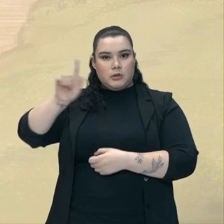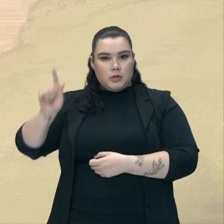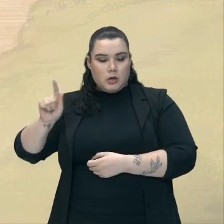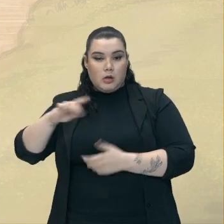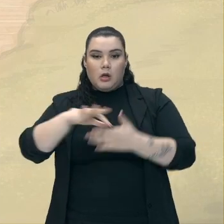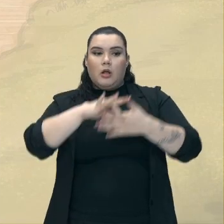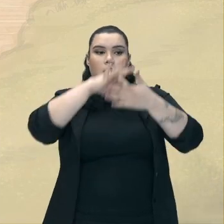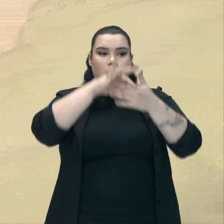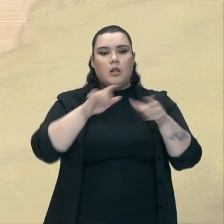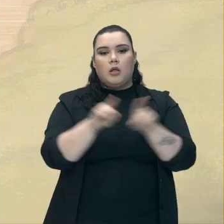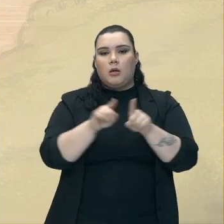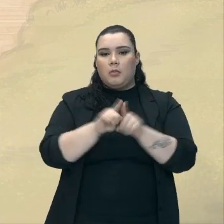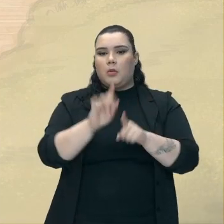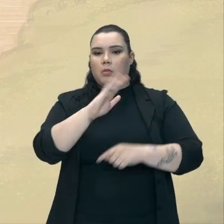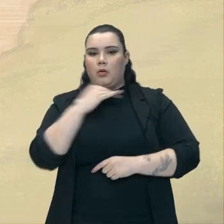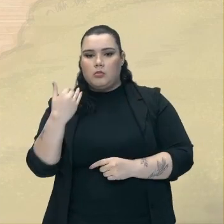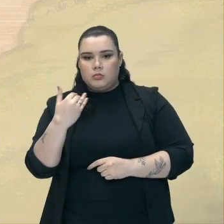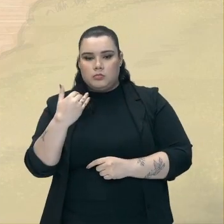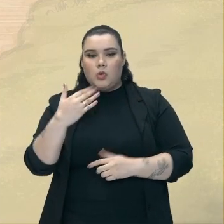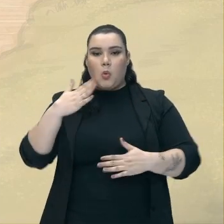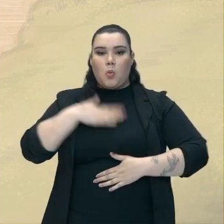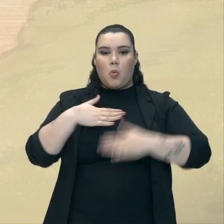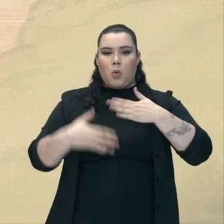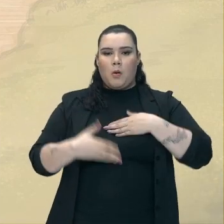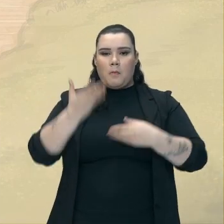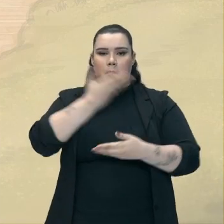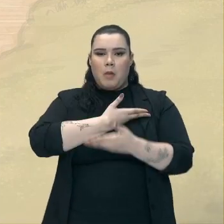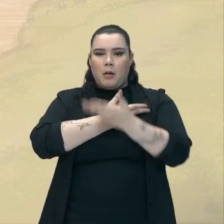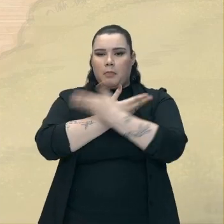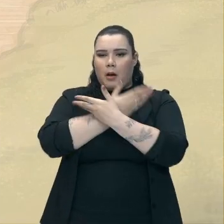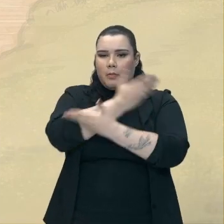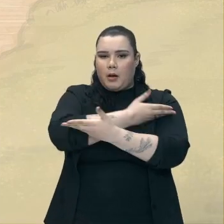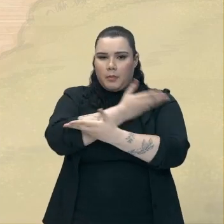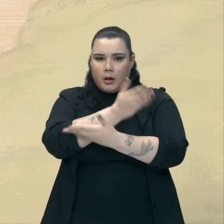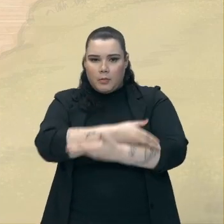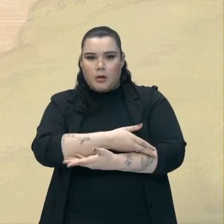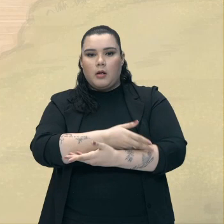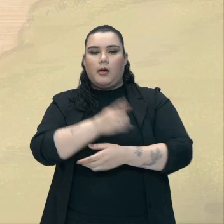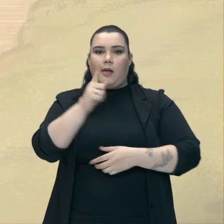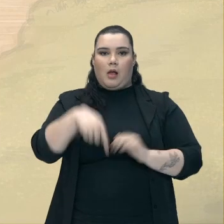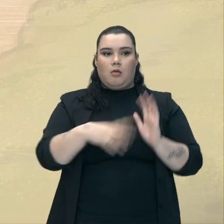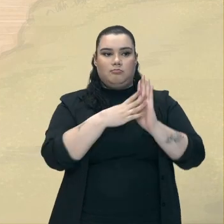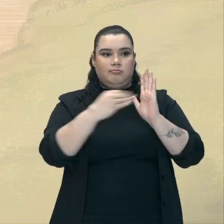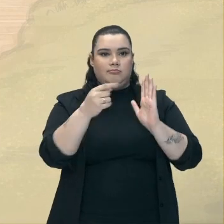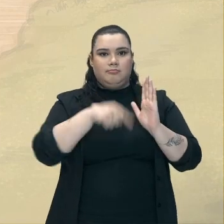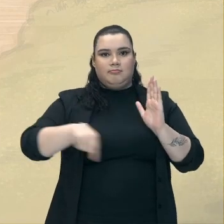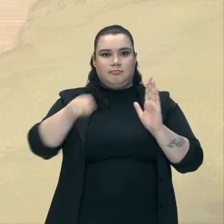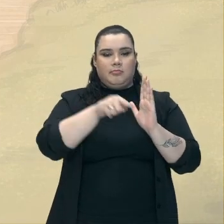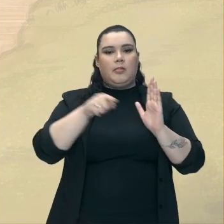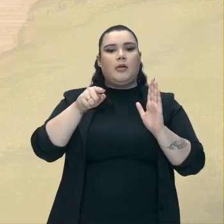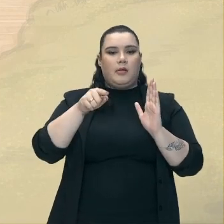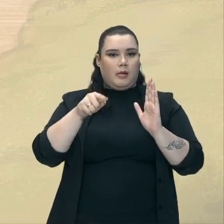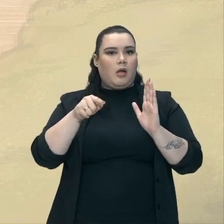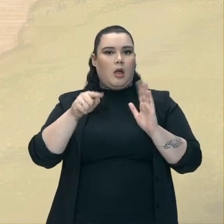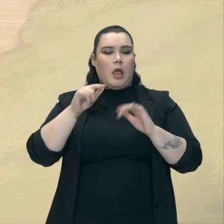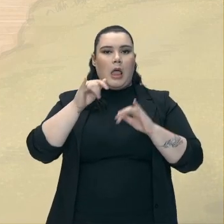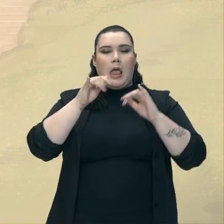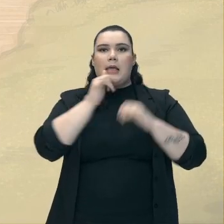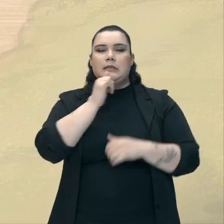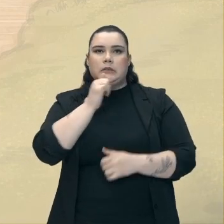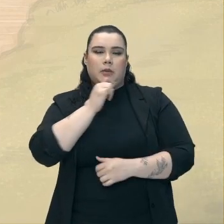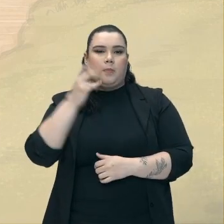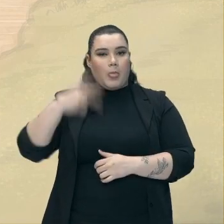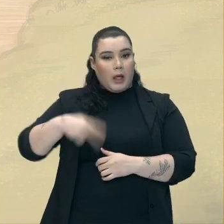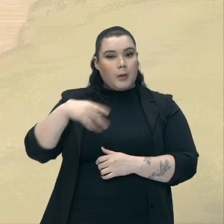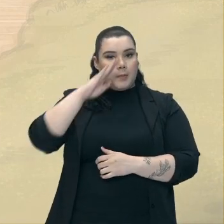Executados E o seu corpo Esquatejado Para que Servisse De exemplo Galera Era muito comum No Brasil